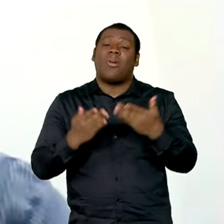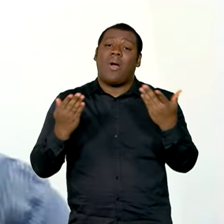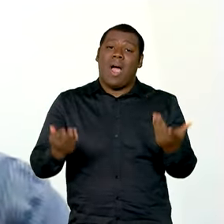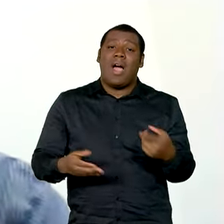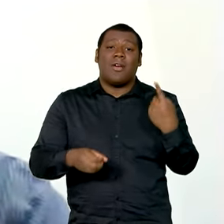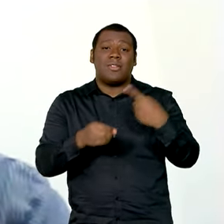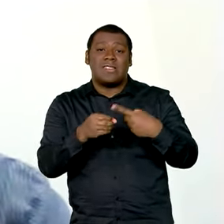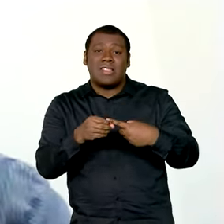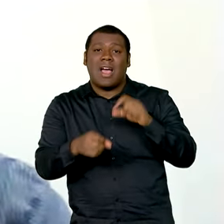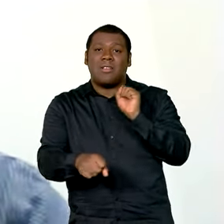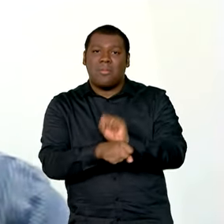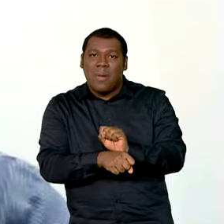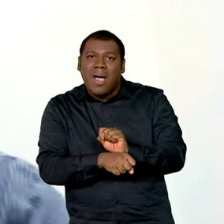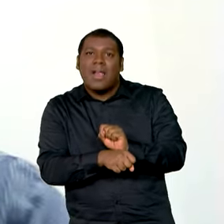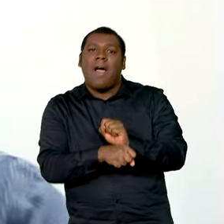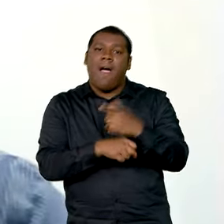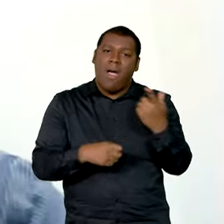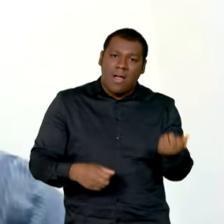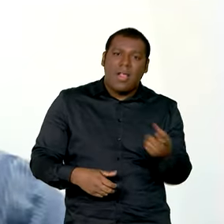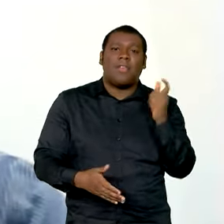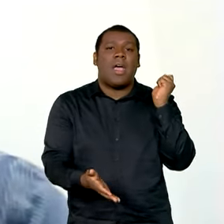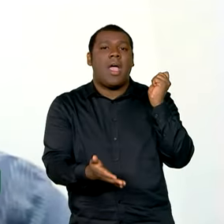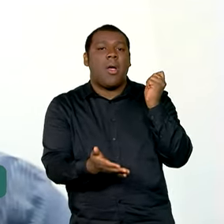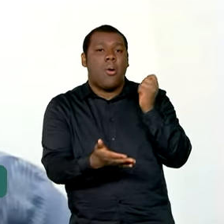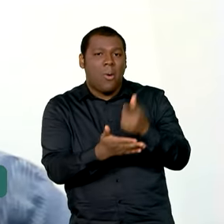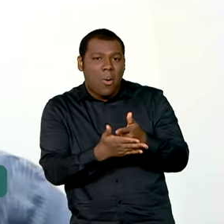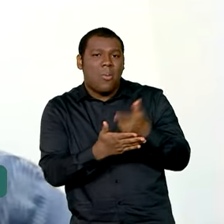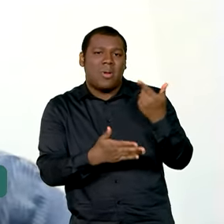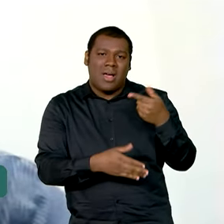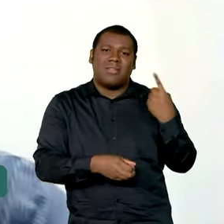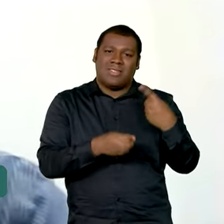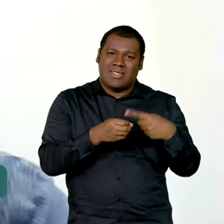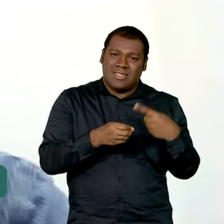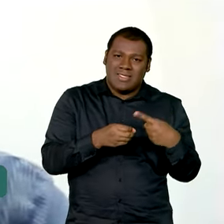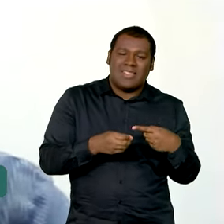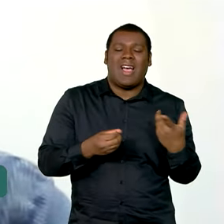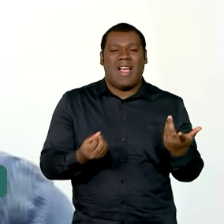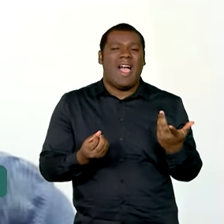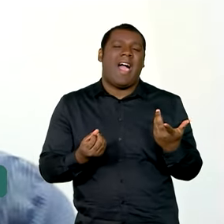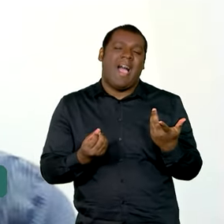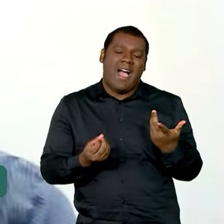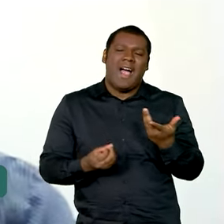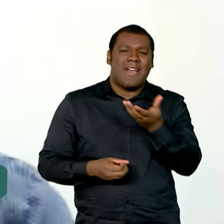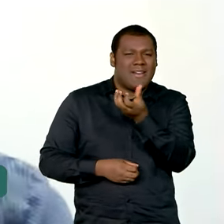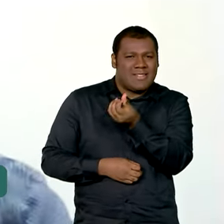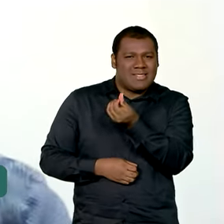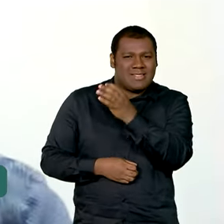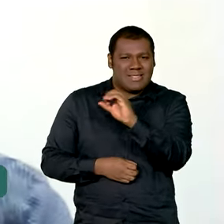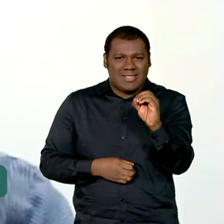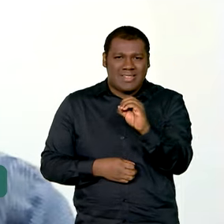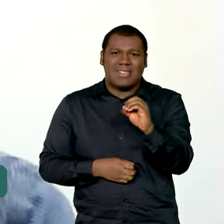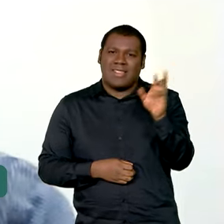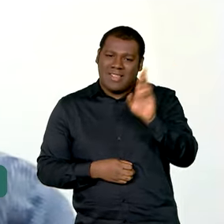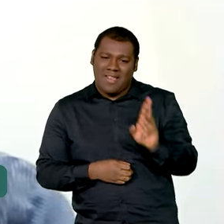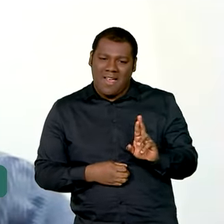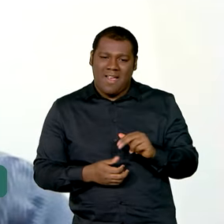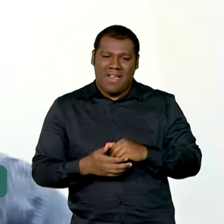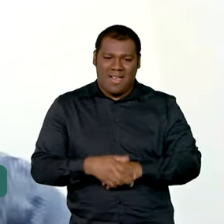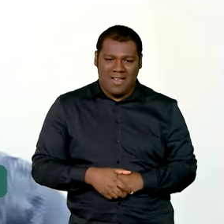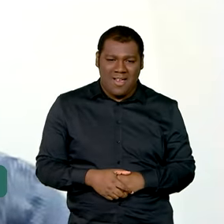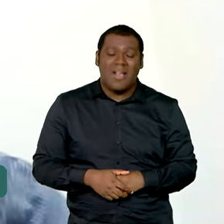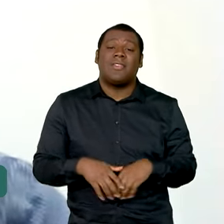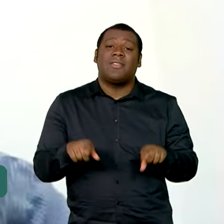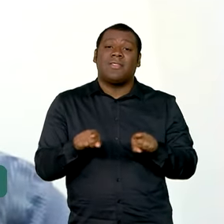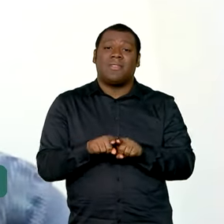local para essa região e gera também um navio gera cerca de 9 mil empregos o total da